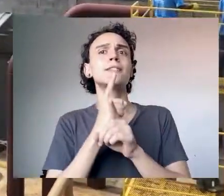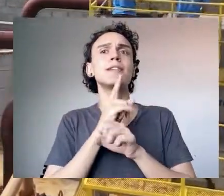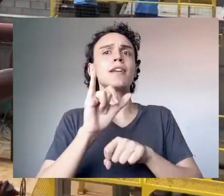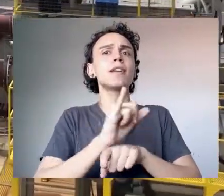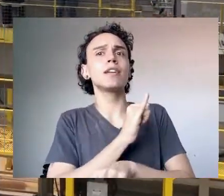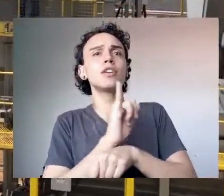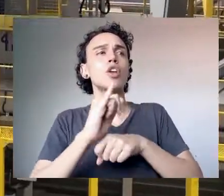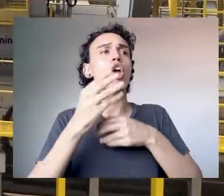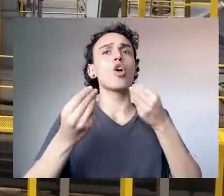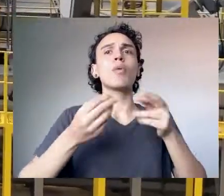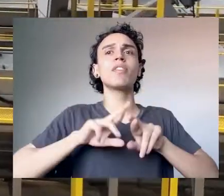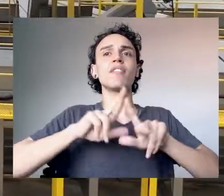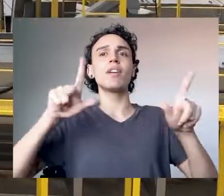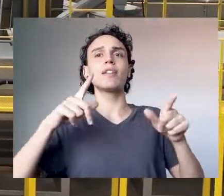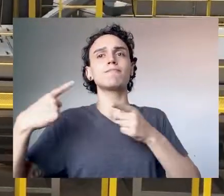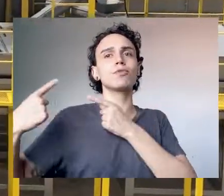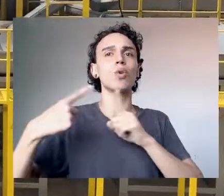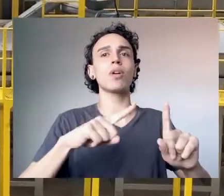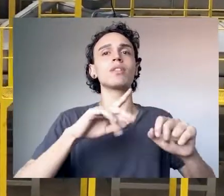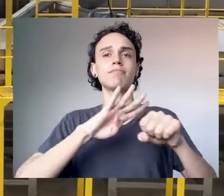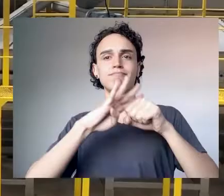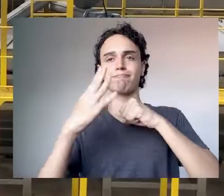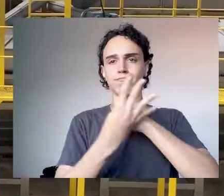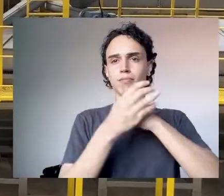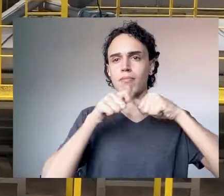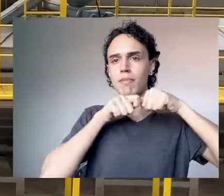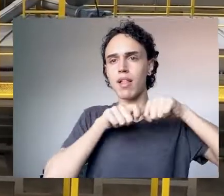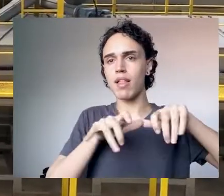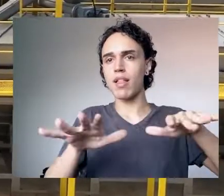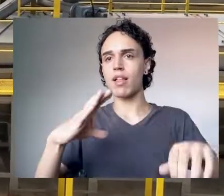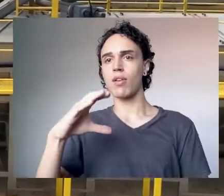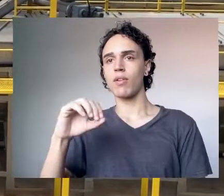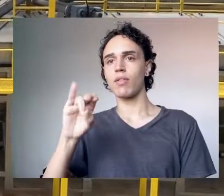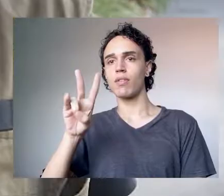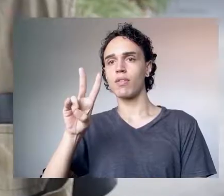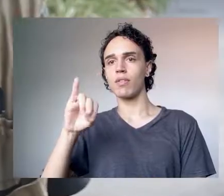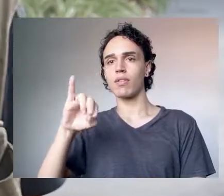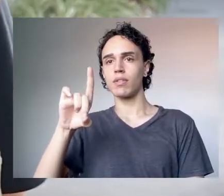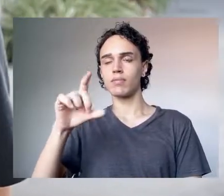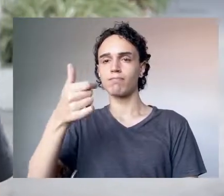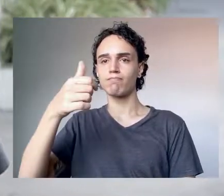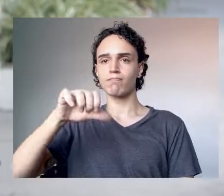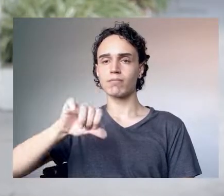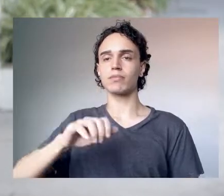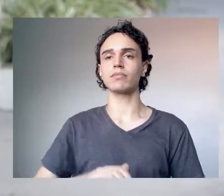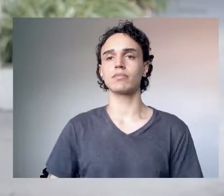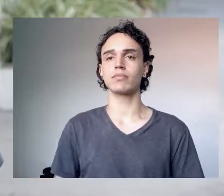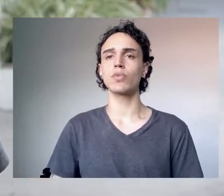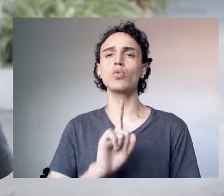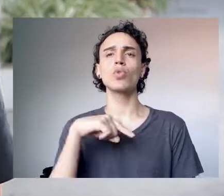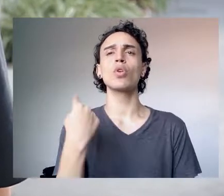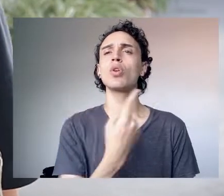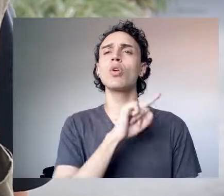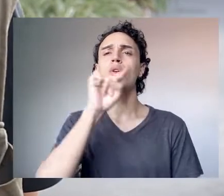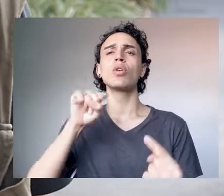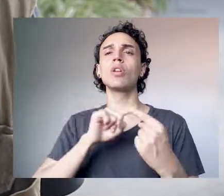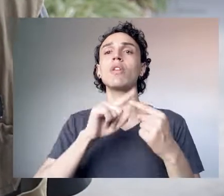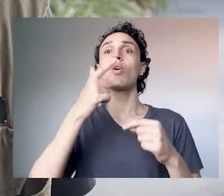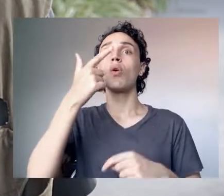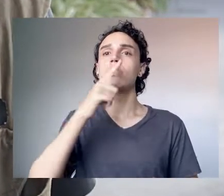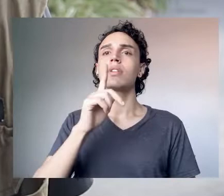busca de alternativas para responder à pandemia da Covid-19. Nosso objetivo era buscar uma modelagem